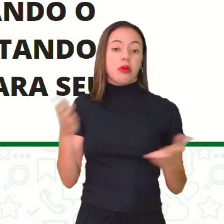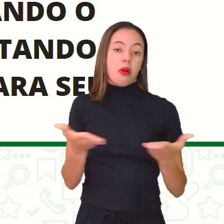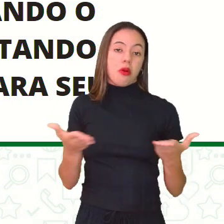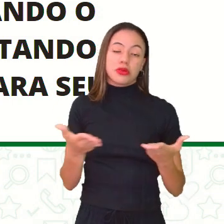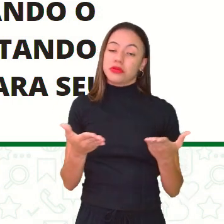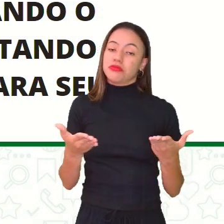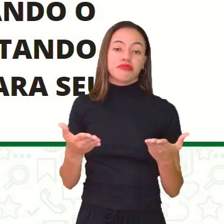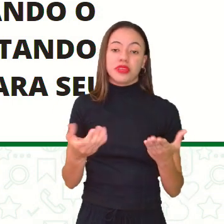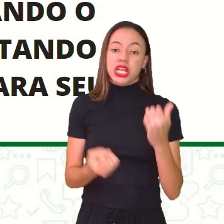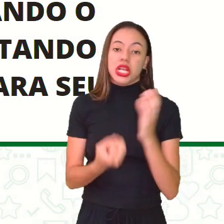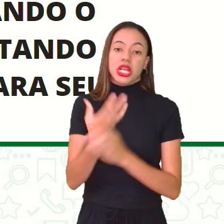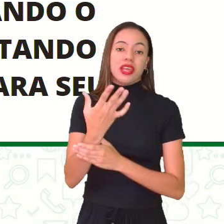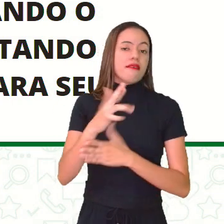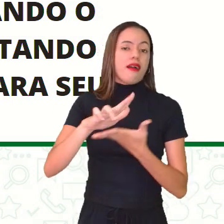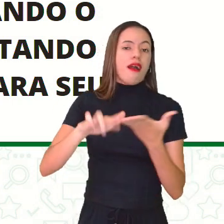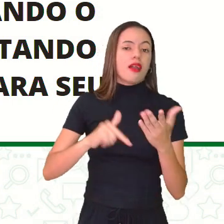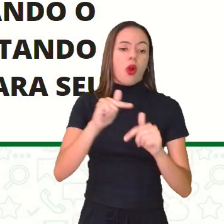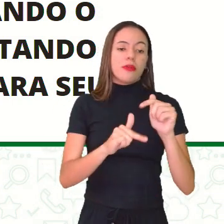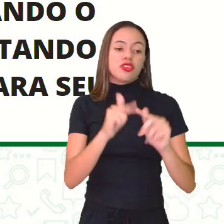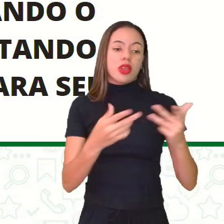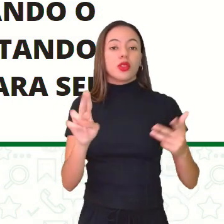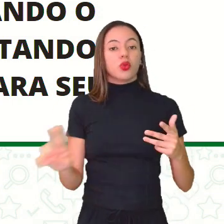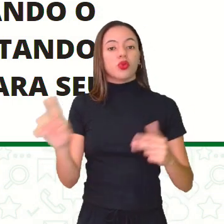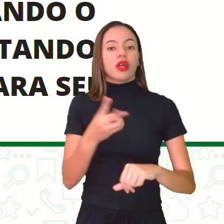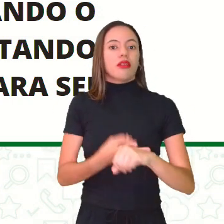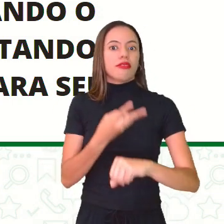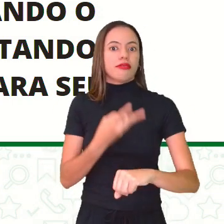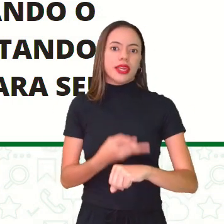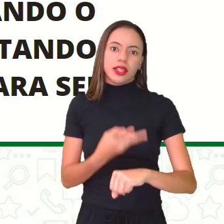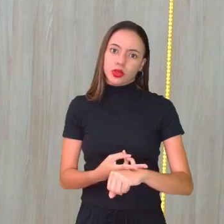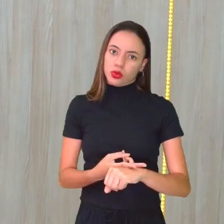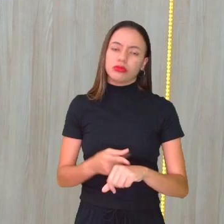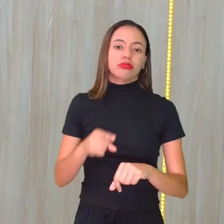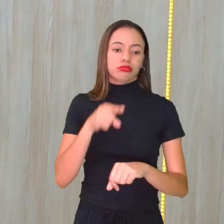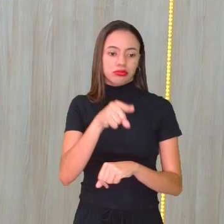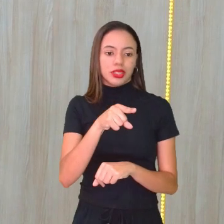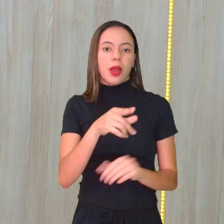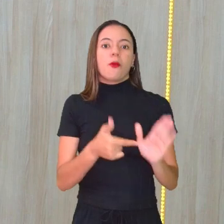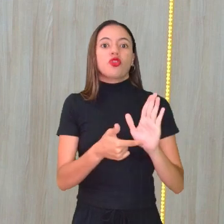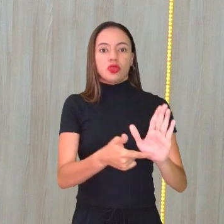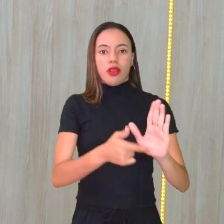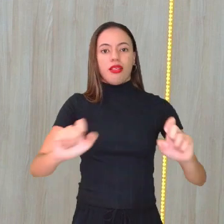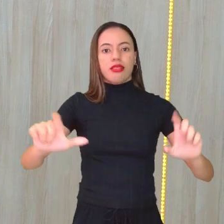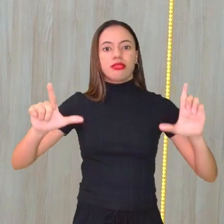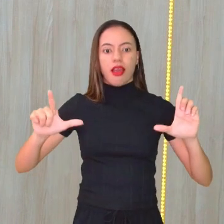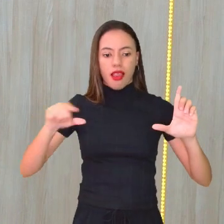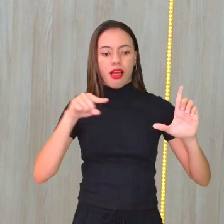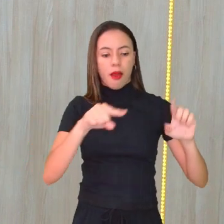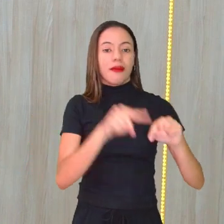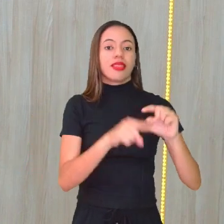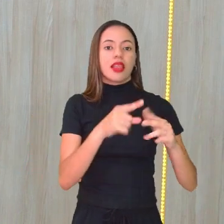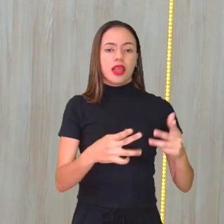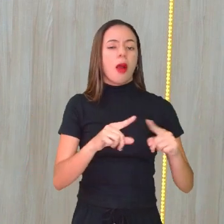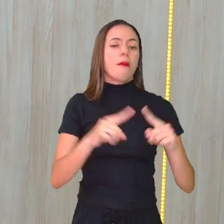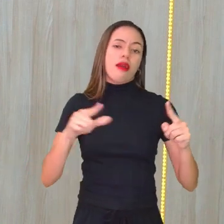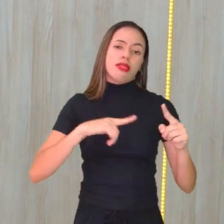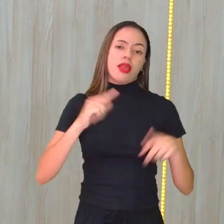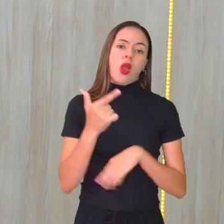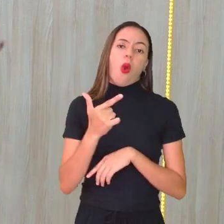objetos com vidro, várias coisas. Além destas que a gente já viu aí na tela, nós temos